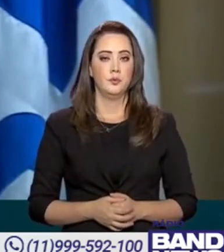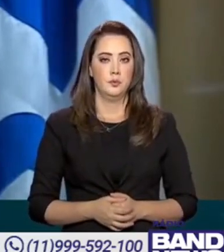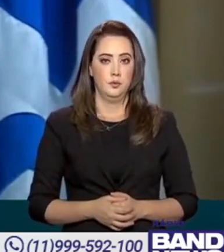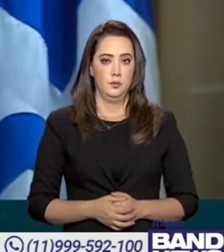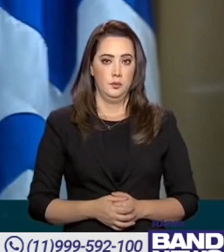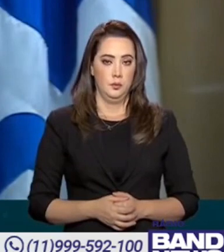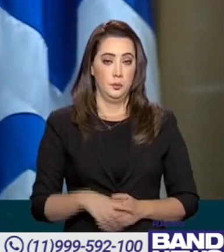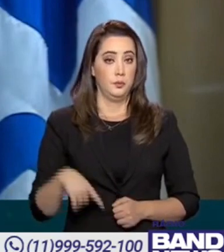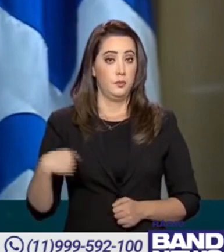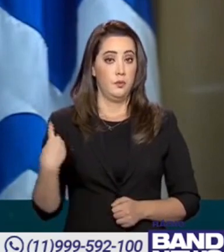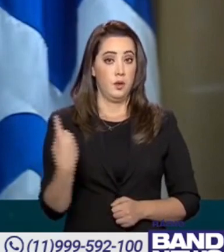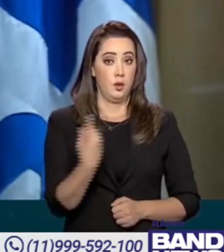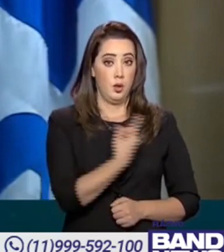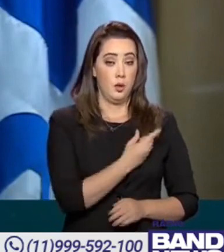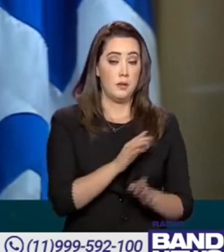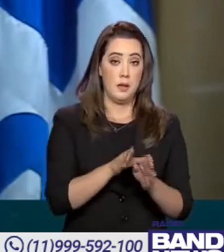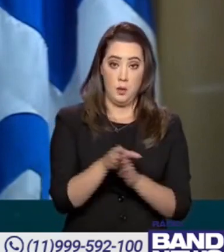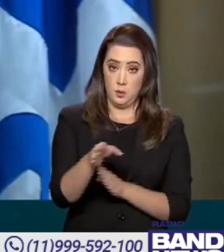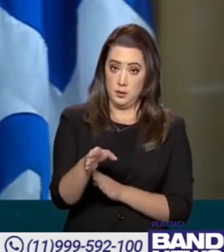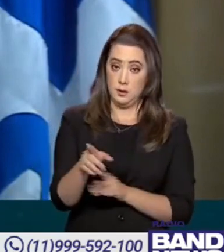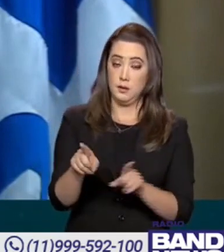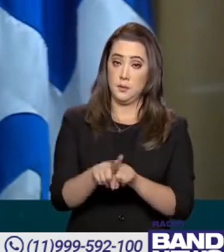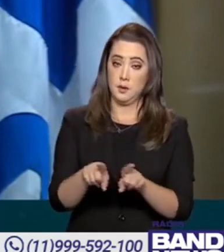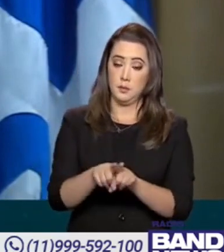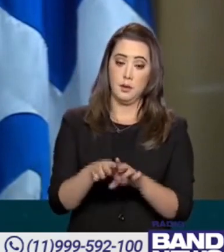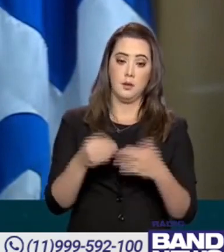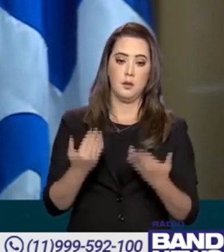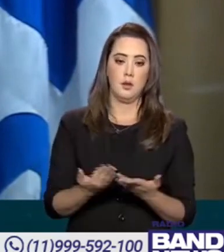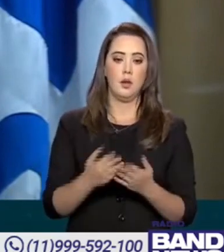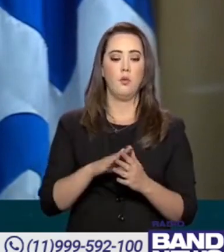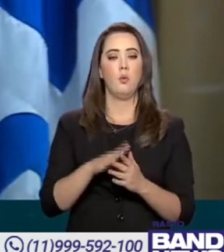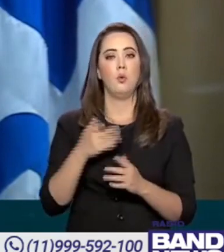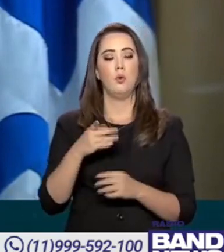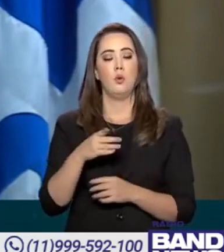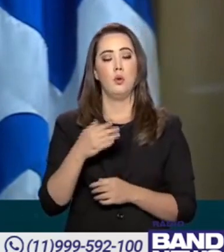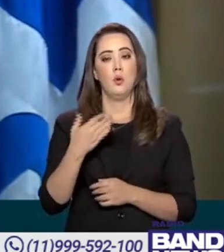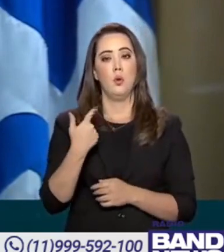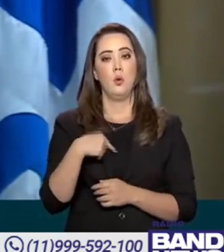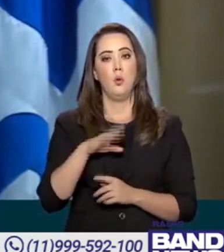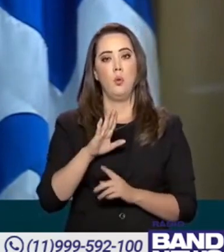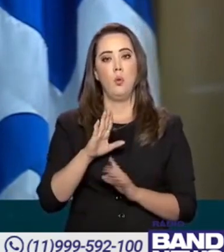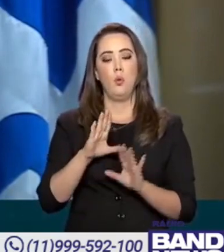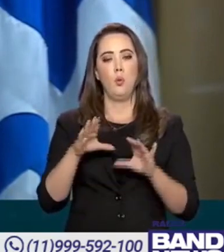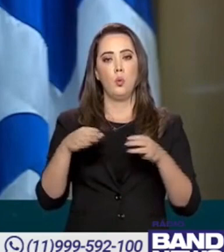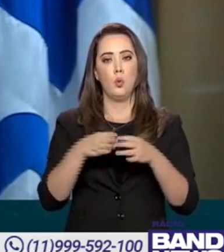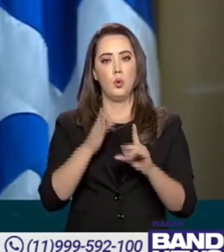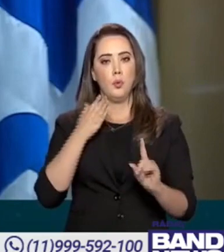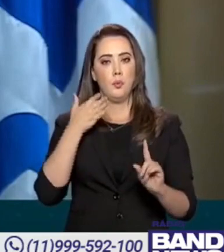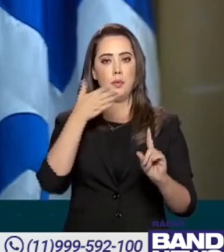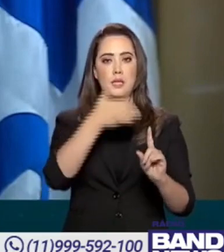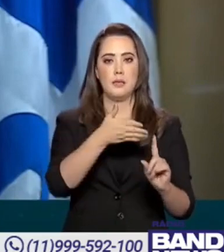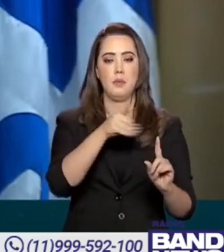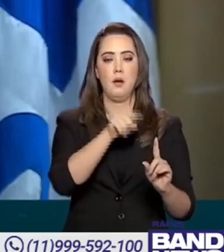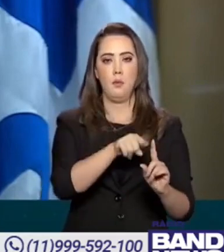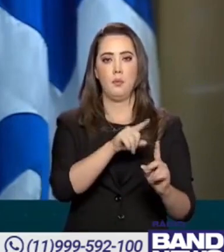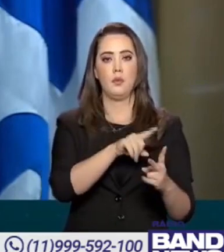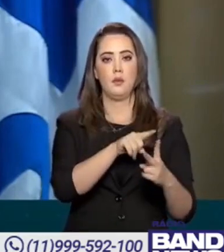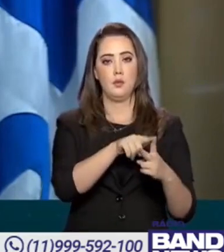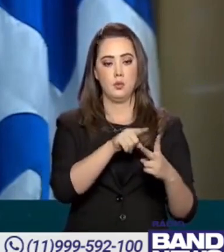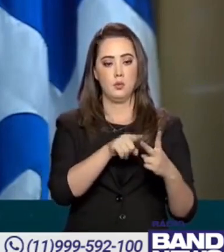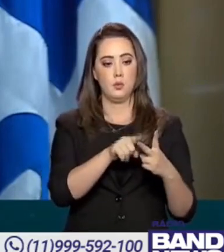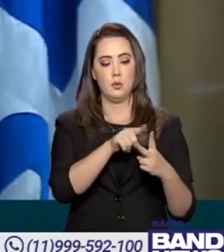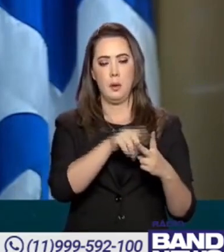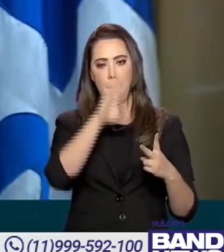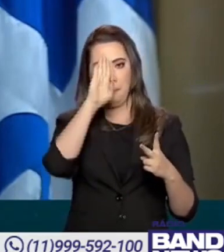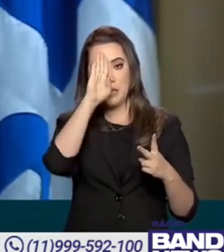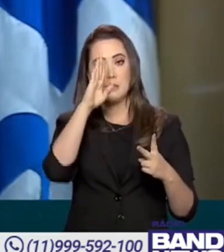que nós sugerimos, sim, alguma ordem de prioridade. Lembrando que as duas primeiras são as